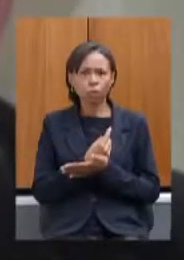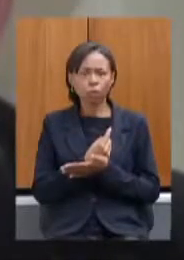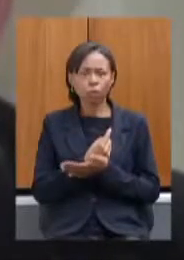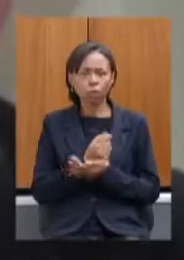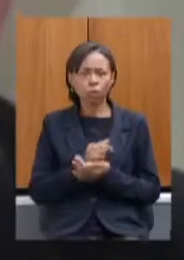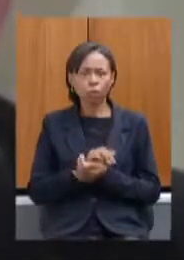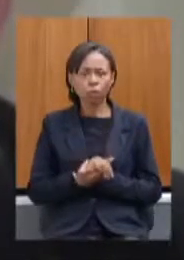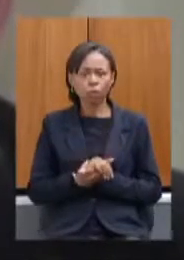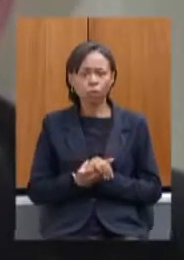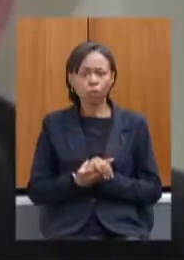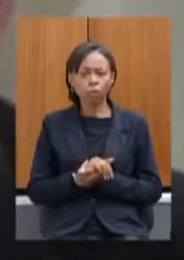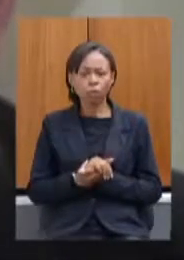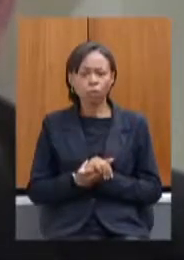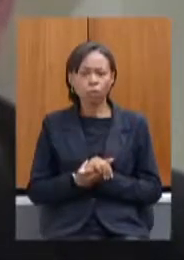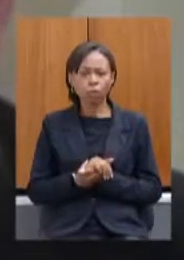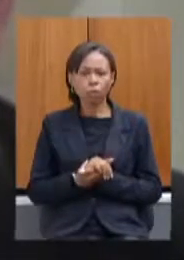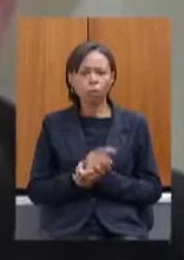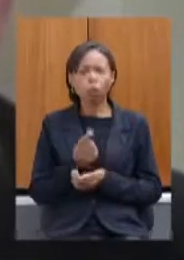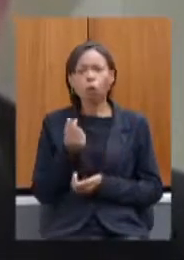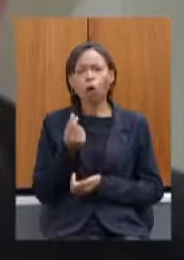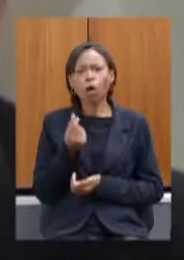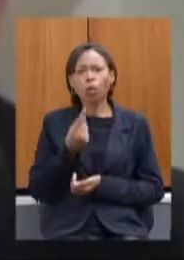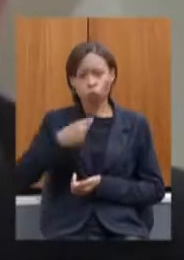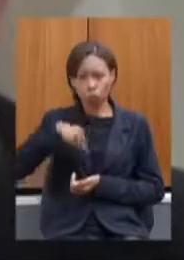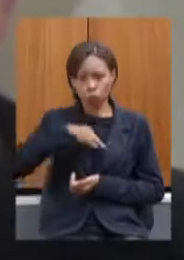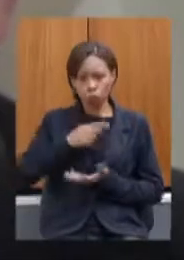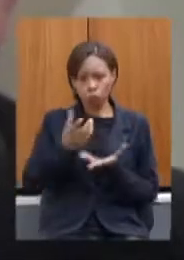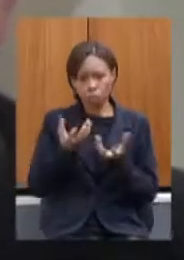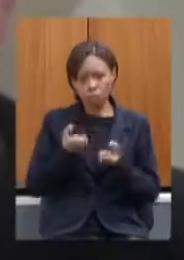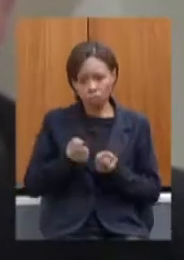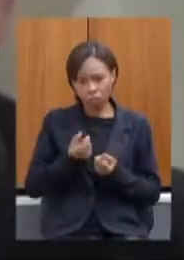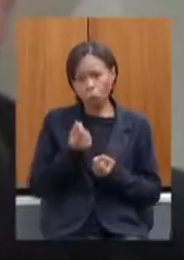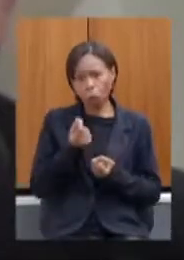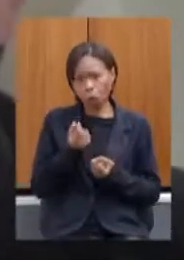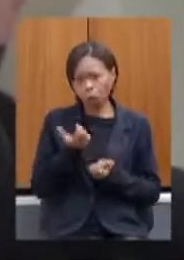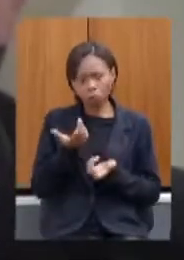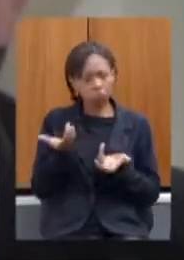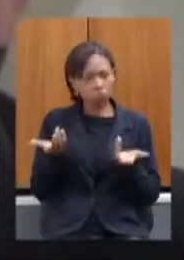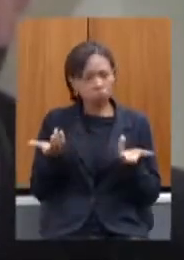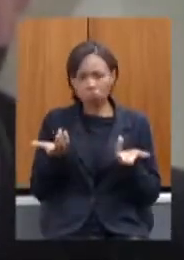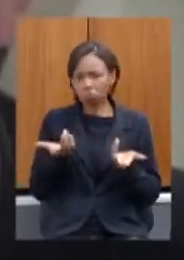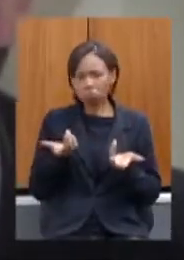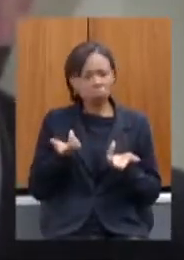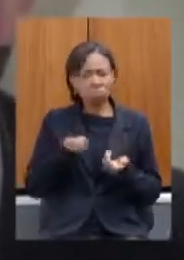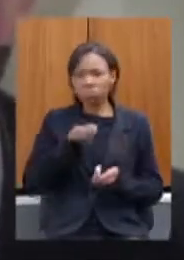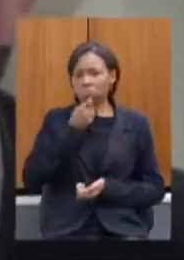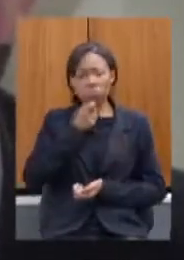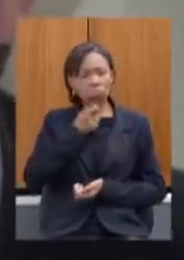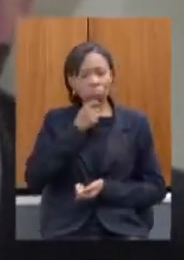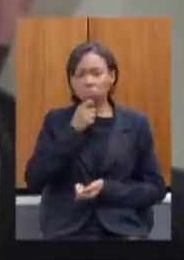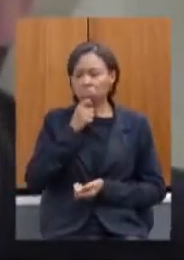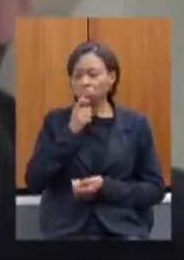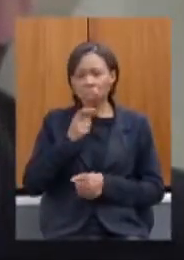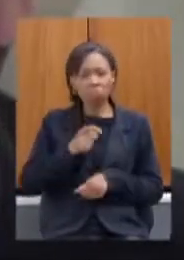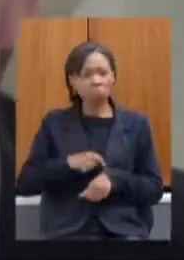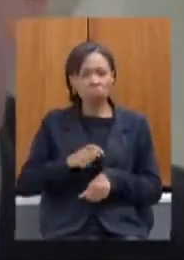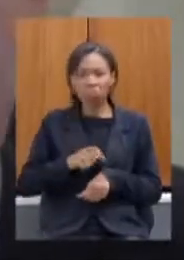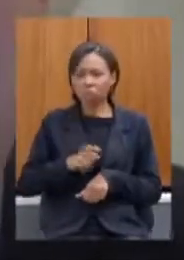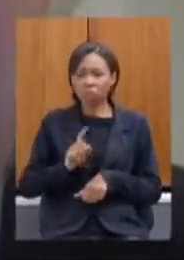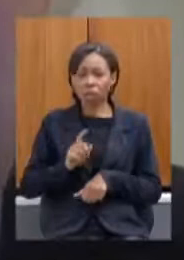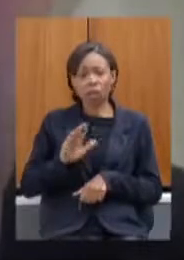quanto que nós vamos aceitar né diria que ainda nós não estamos nesse momento nós estamos discutindo primeiro